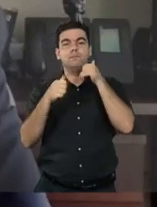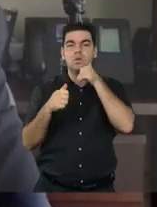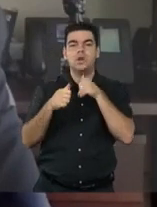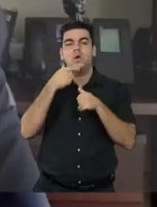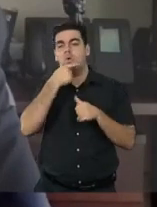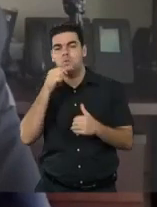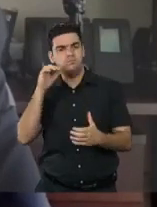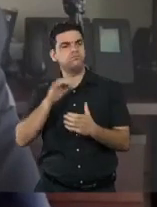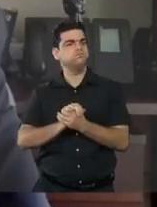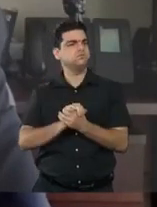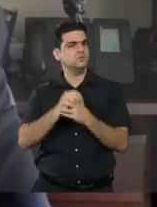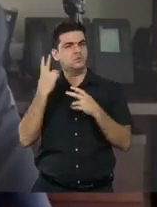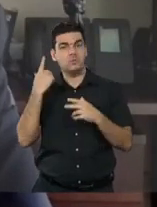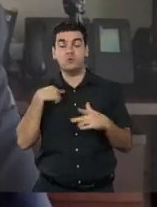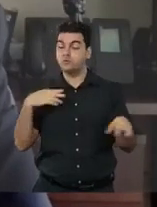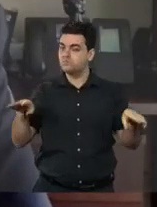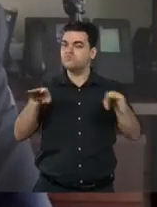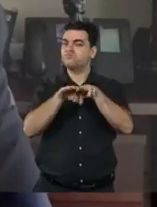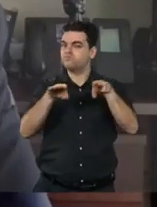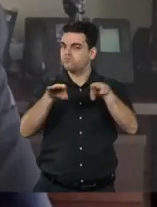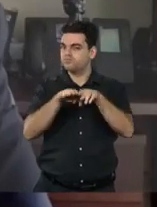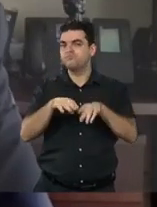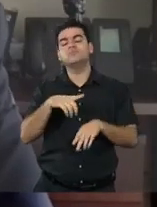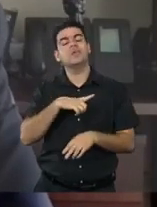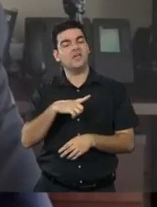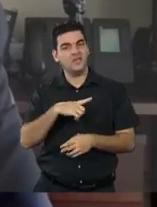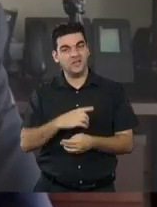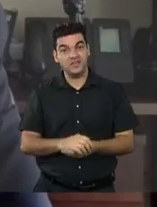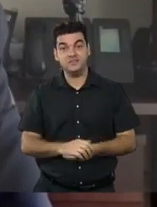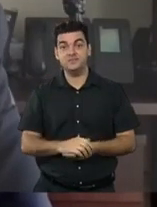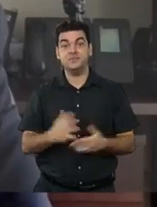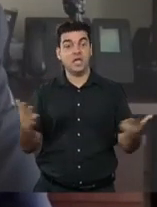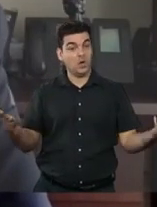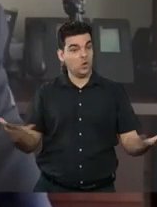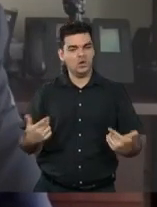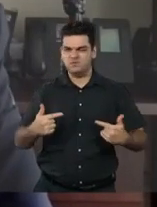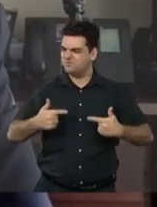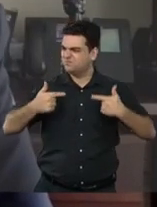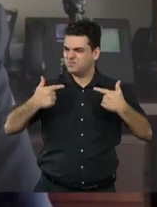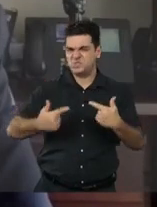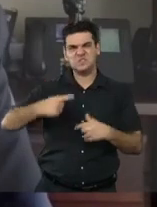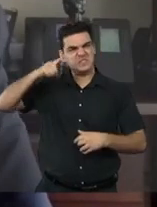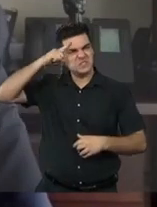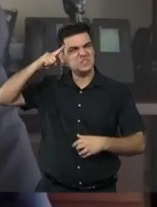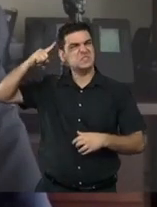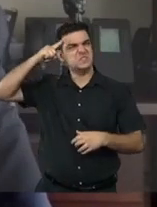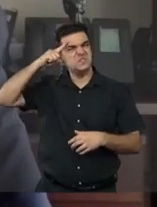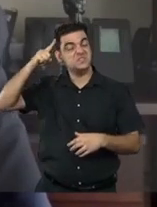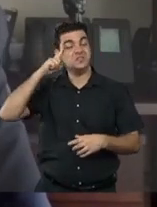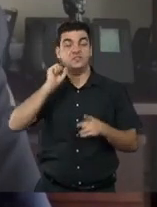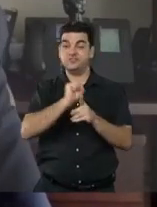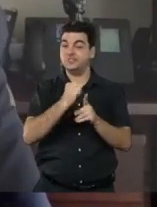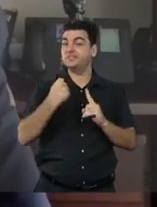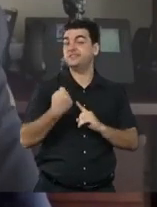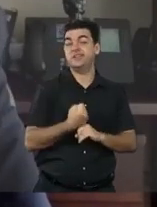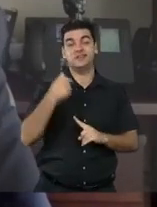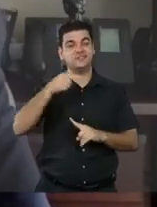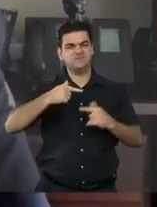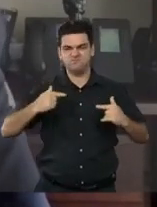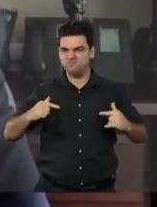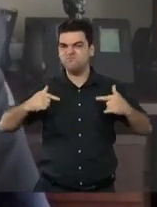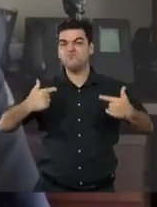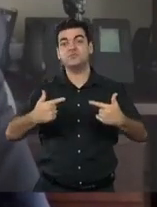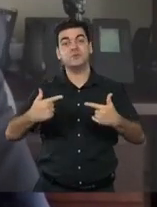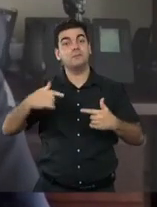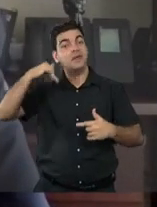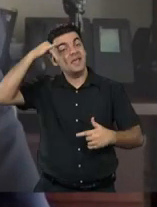segurar igualdade à mulher no casamento, e a luta contínua que a sociedade trava contra